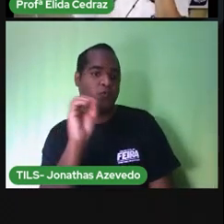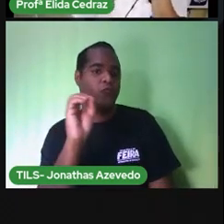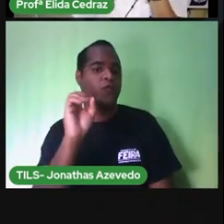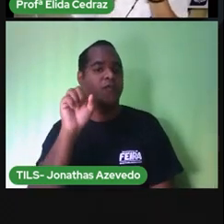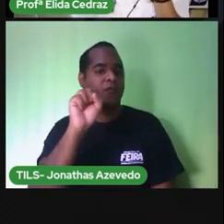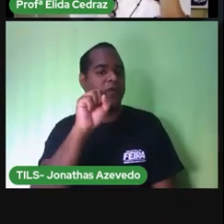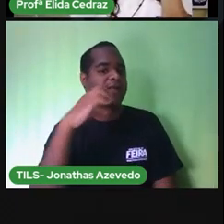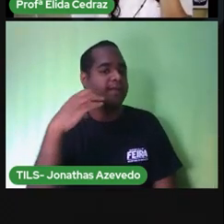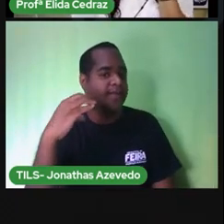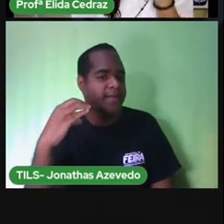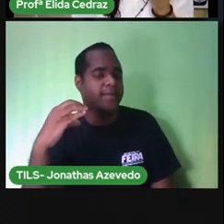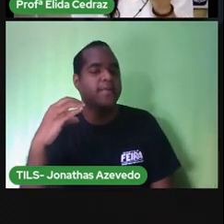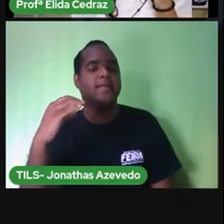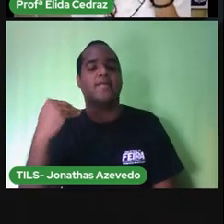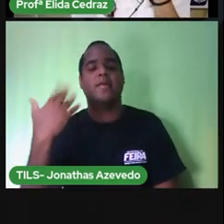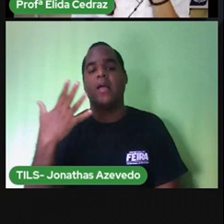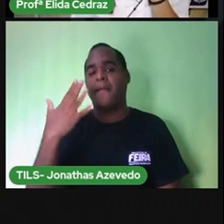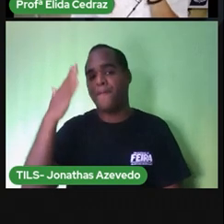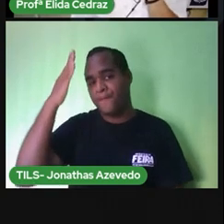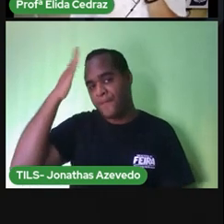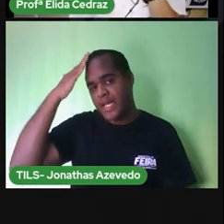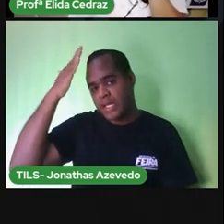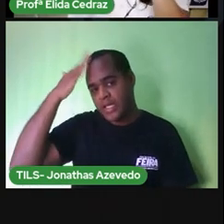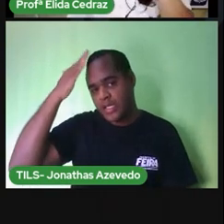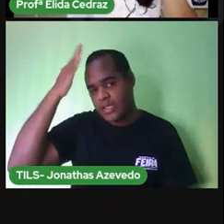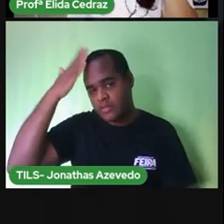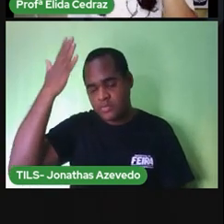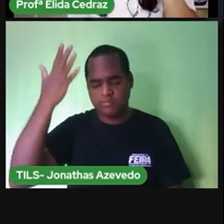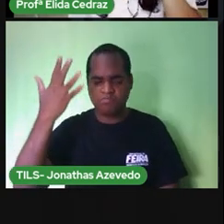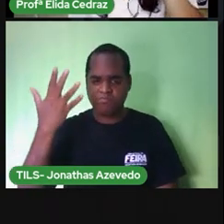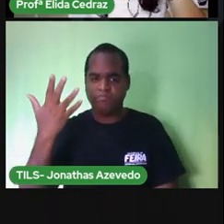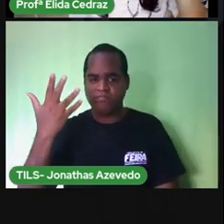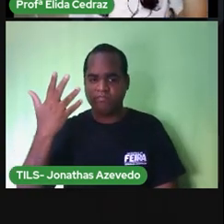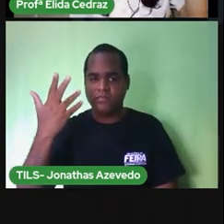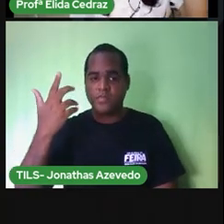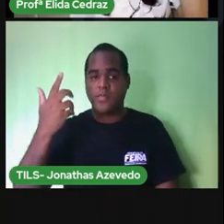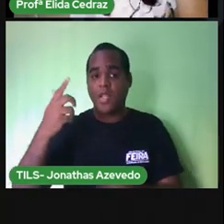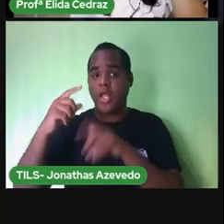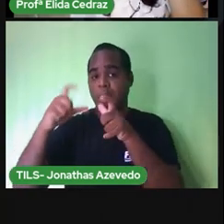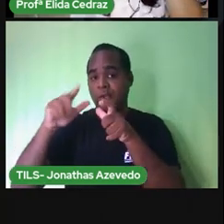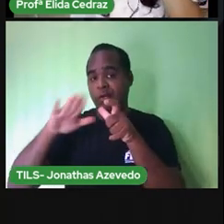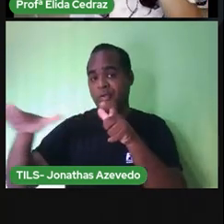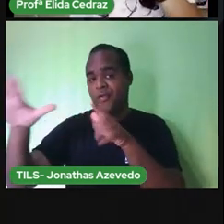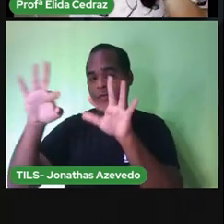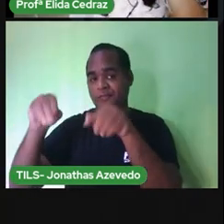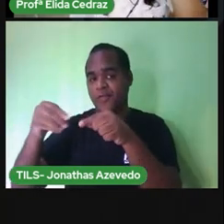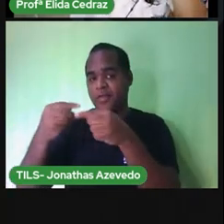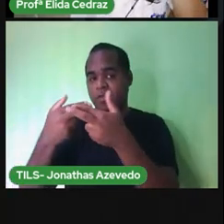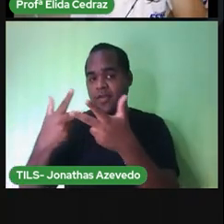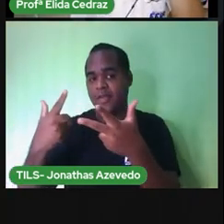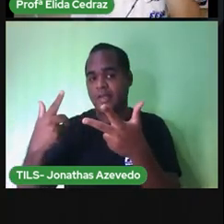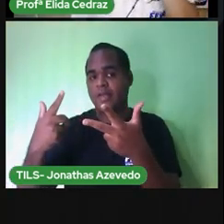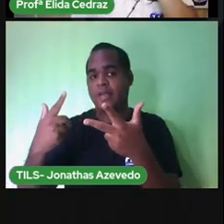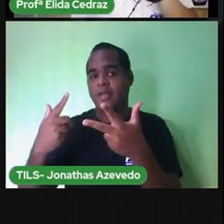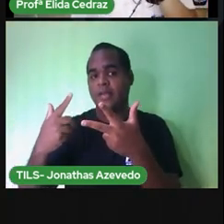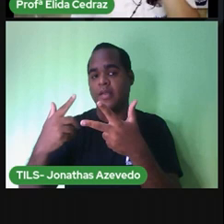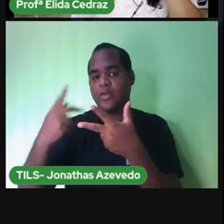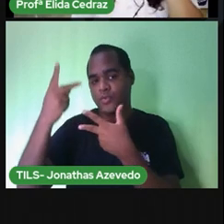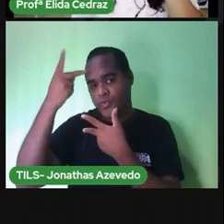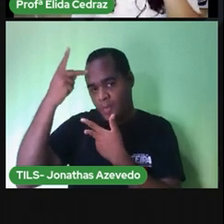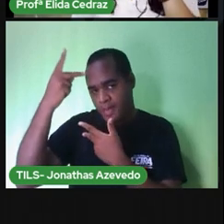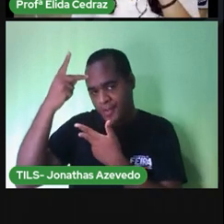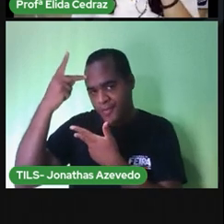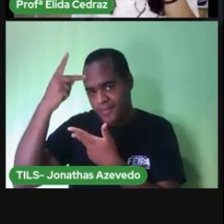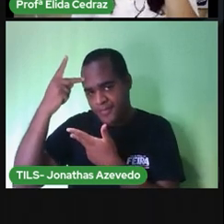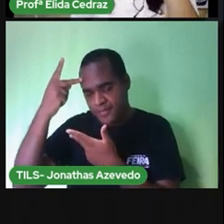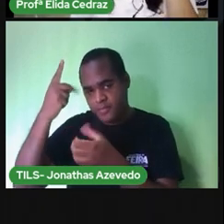Catarina, no Paraná, bem lá no finalzinho do estado de São Paulo